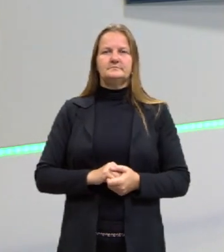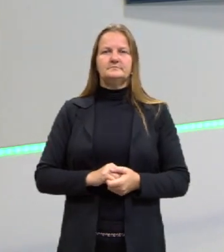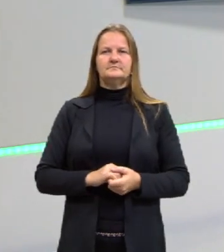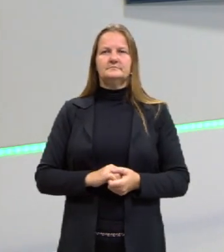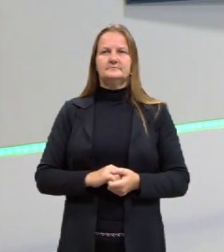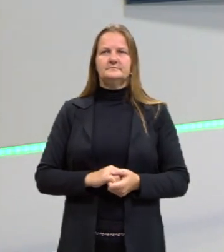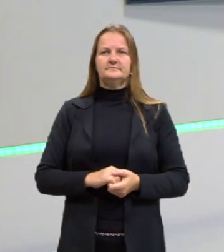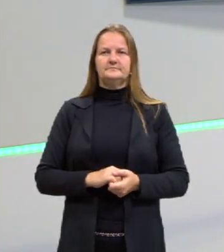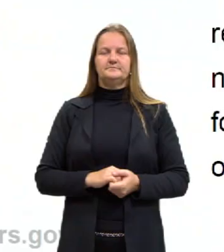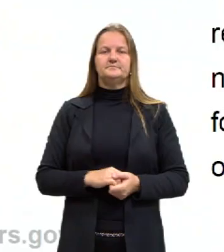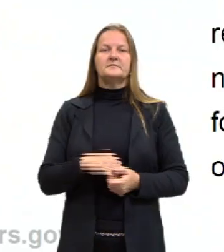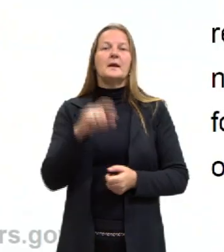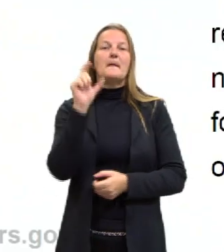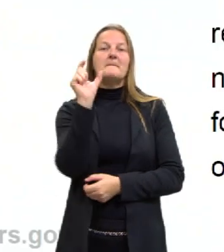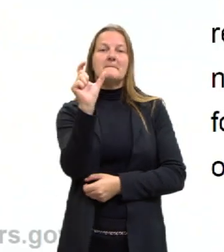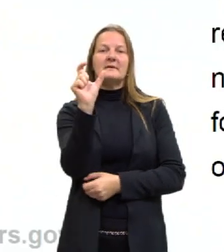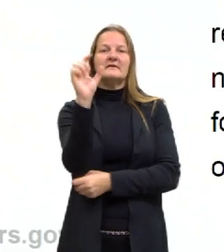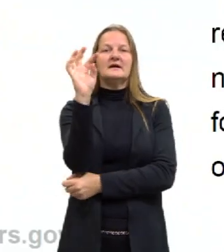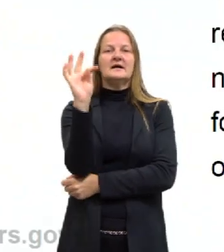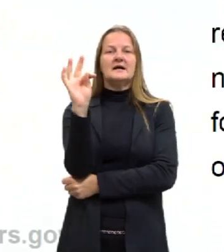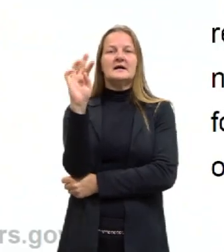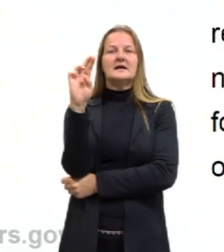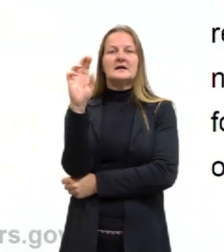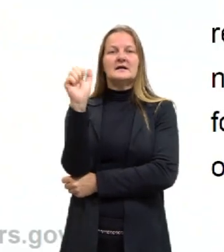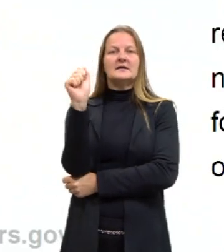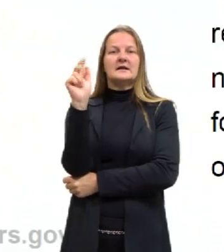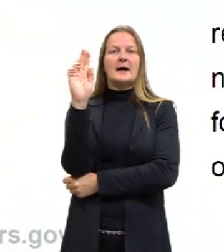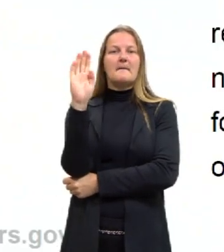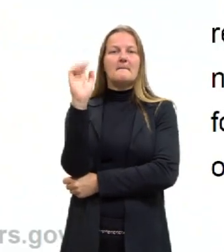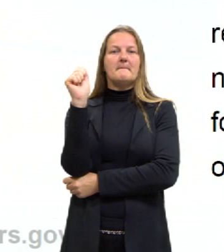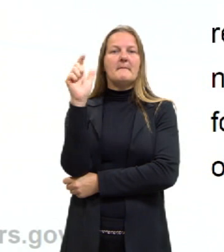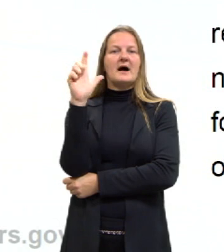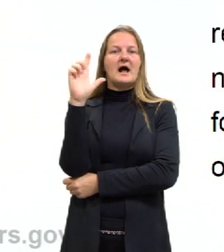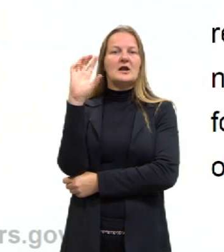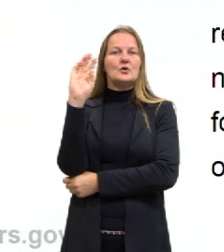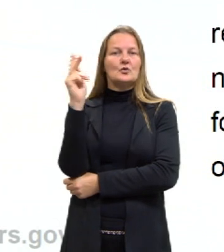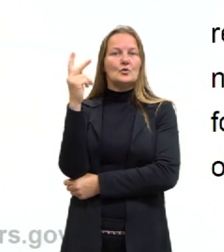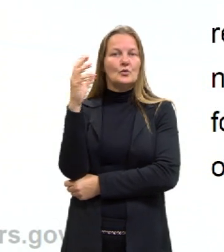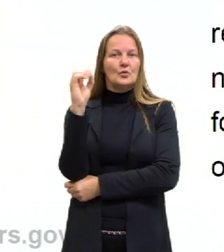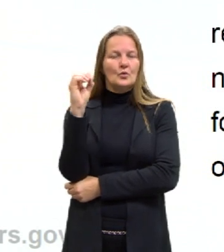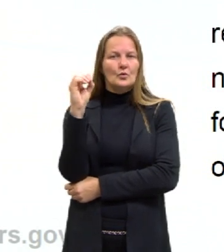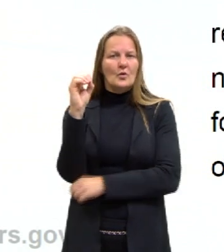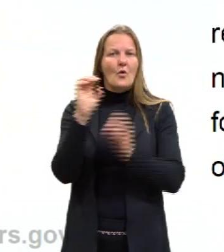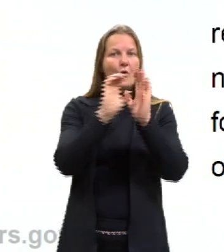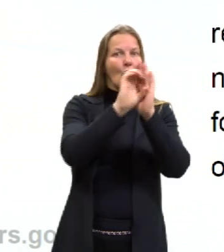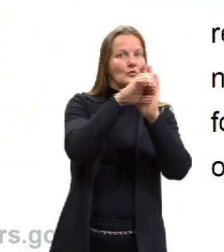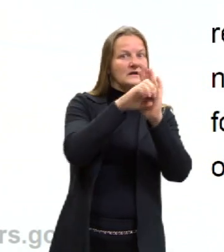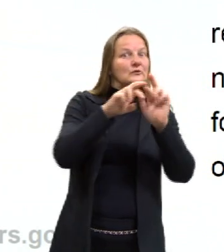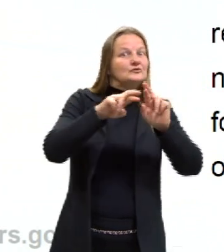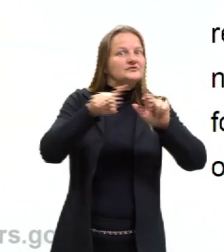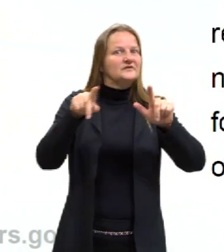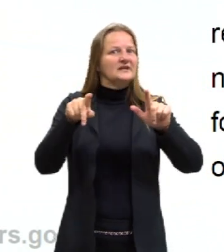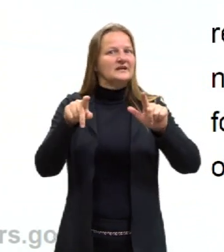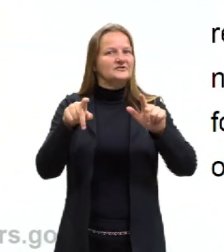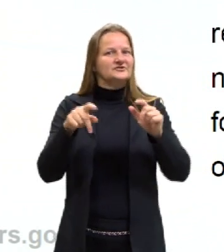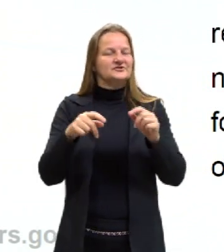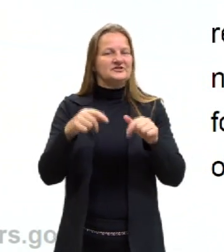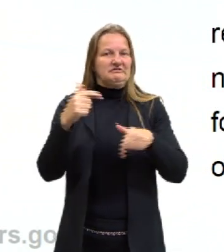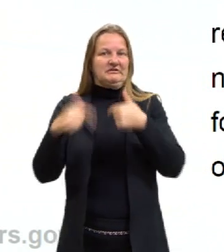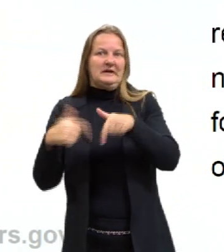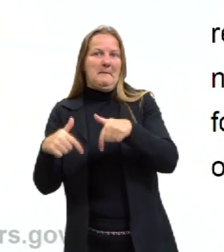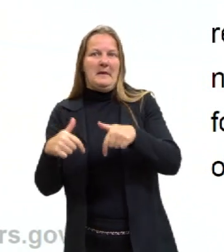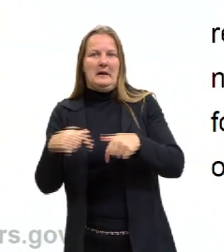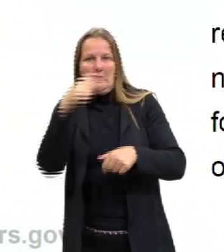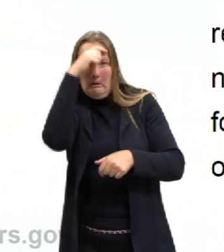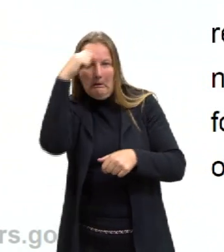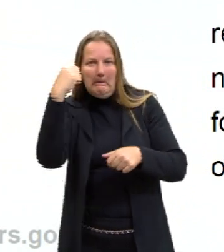Bom, trabalho. Primeira coisa, a gente trabalha na física não tem o mesmo conceito que trabalho. A